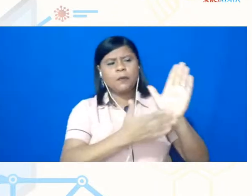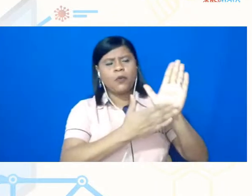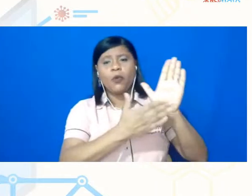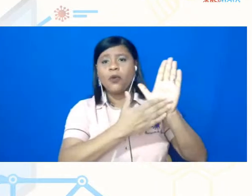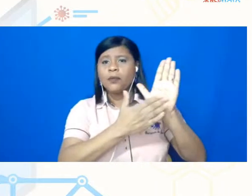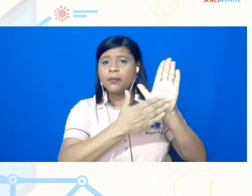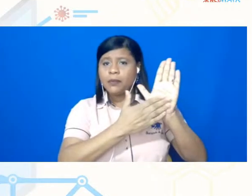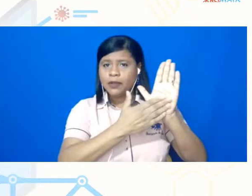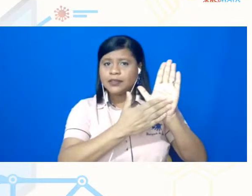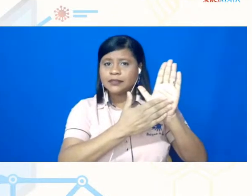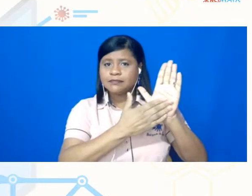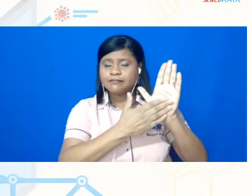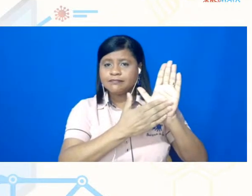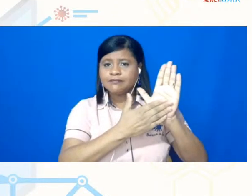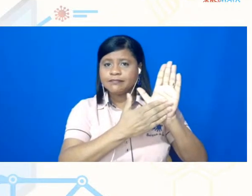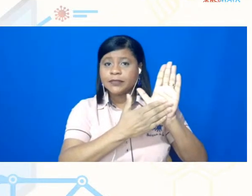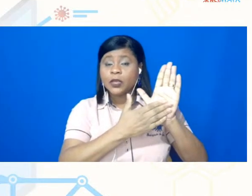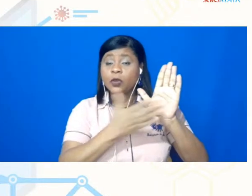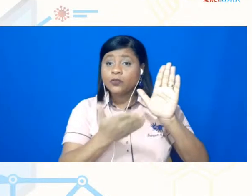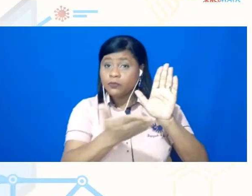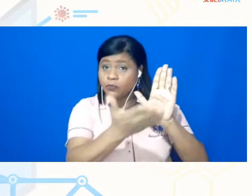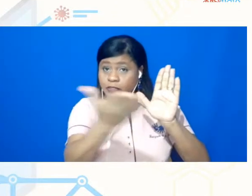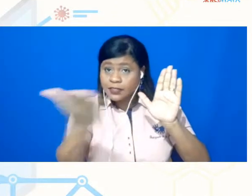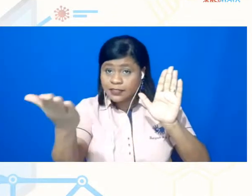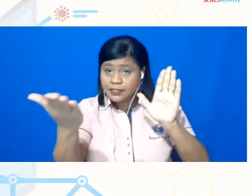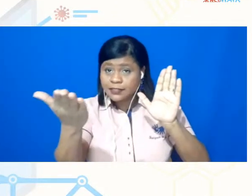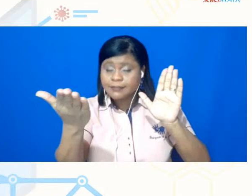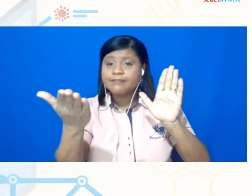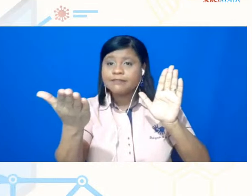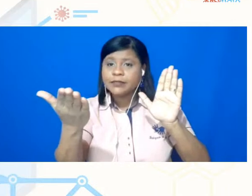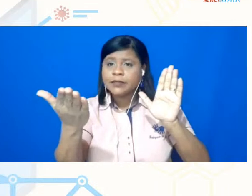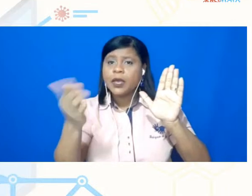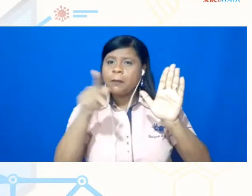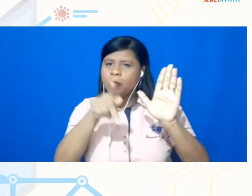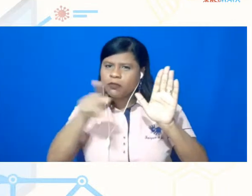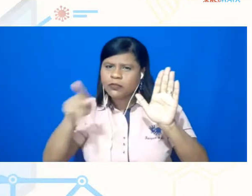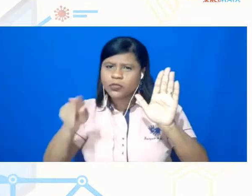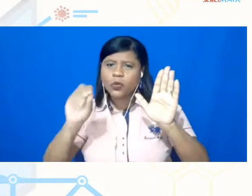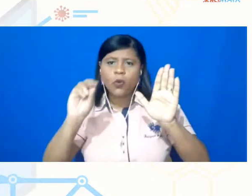vocês, né, nós, docentes ou não,